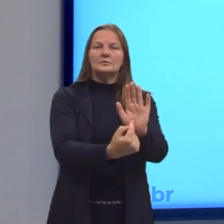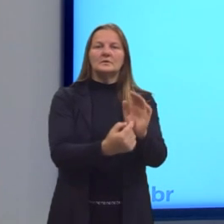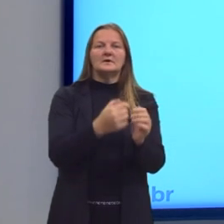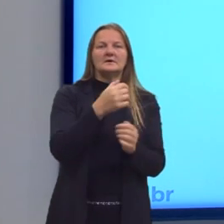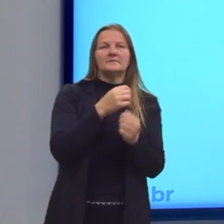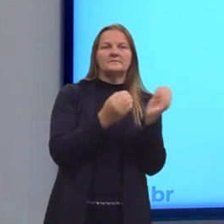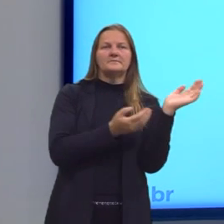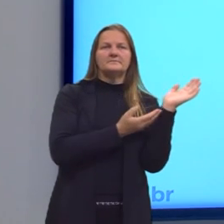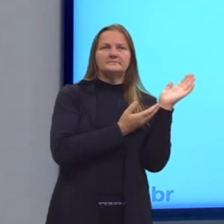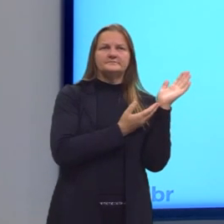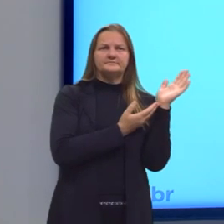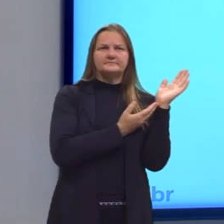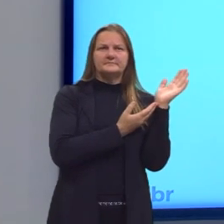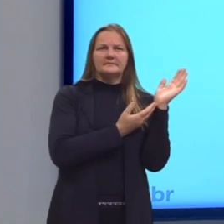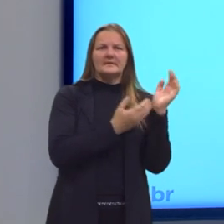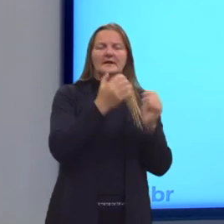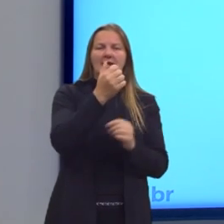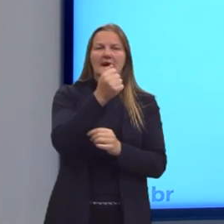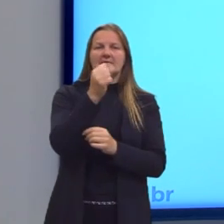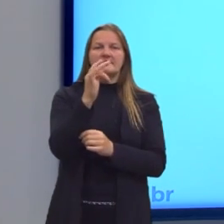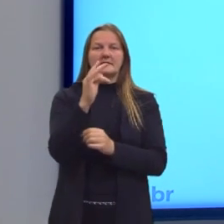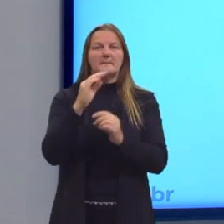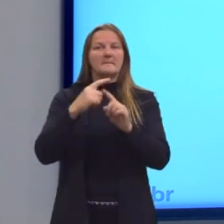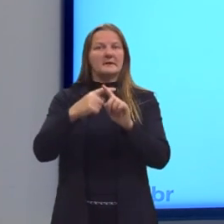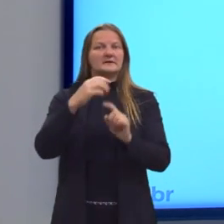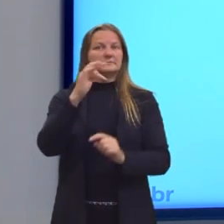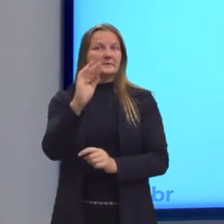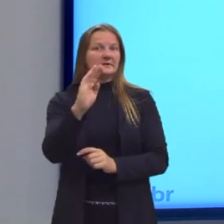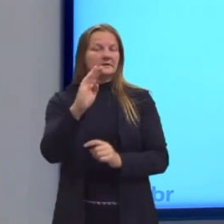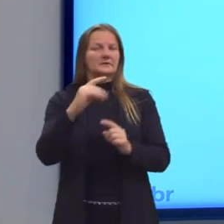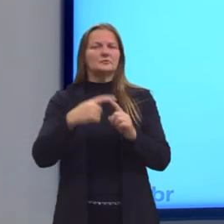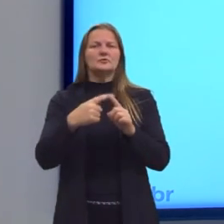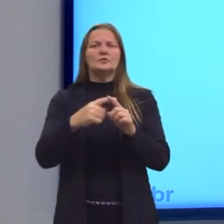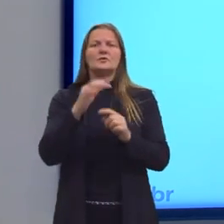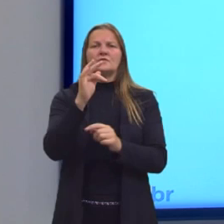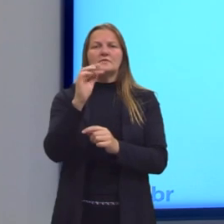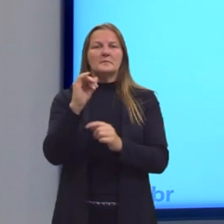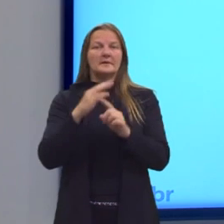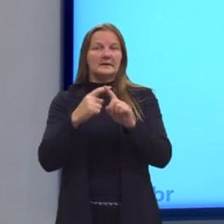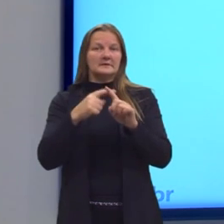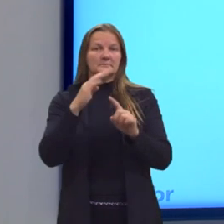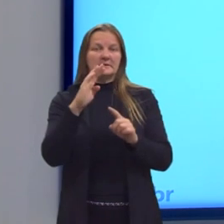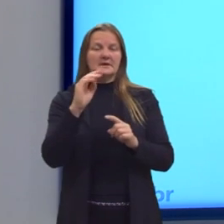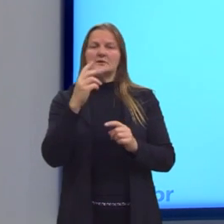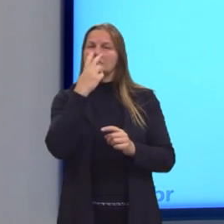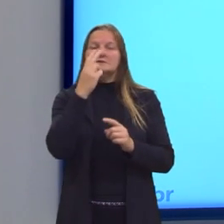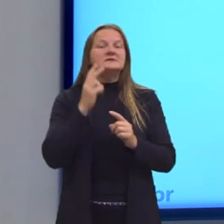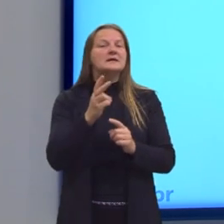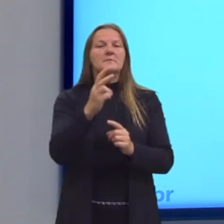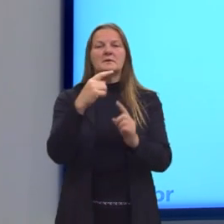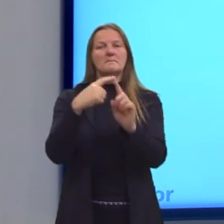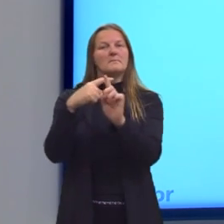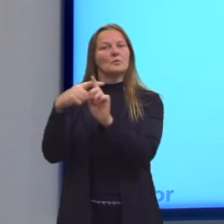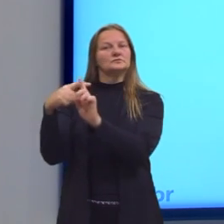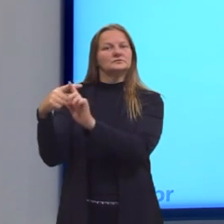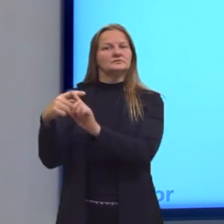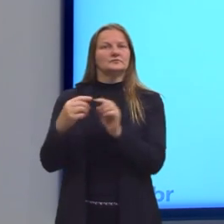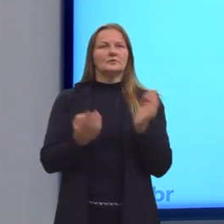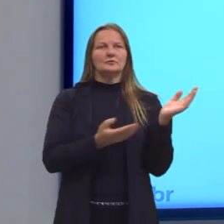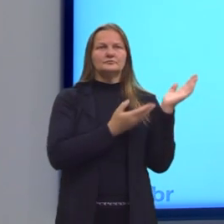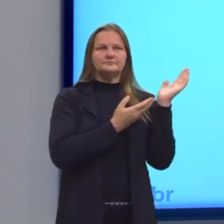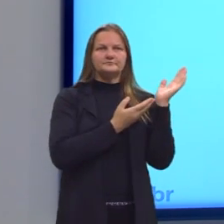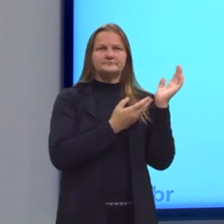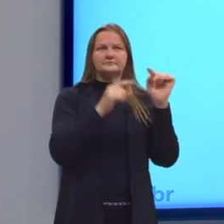mais Φ, onde o A e o B são valores inteiros positivos como apresentado no quadro.